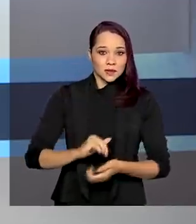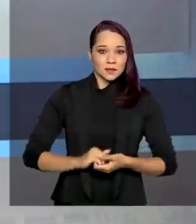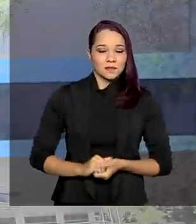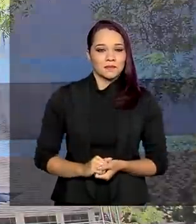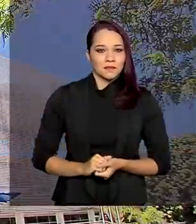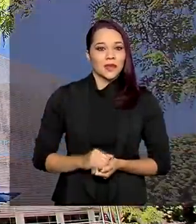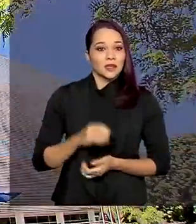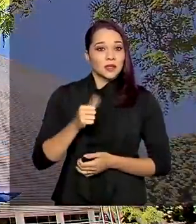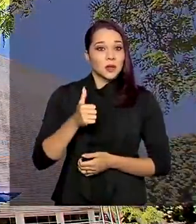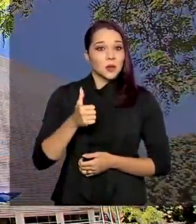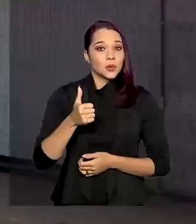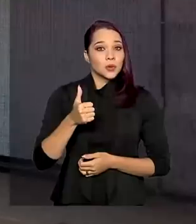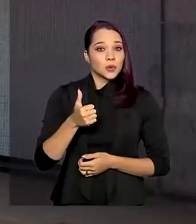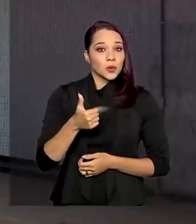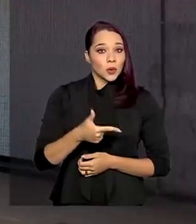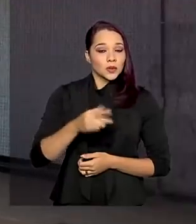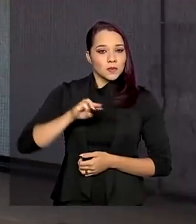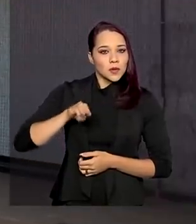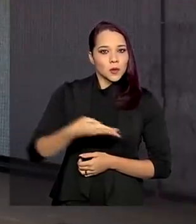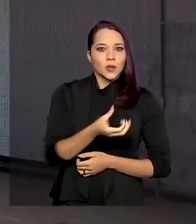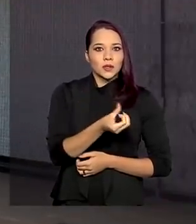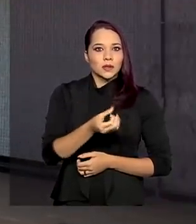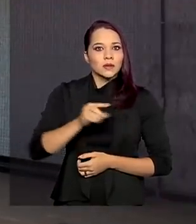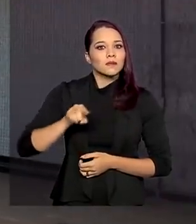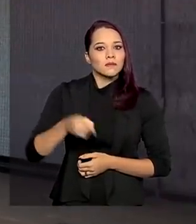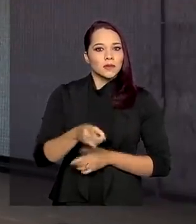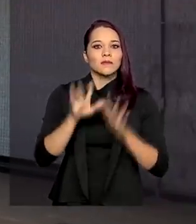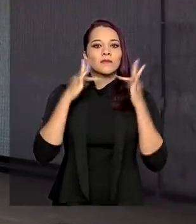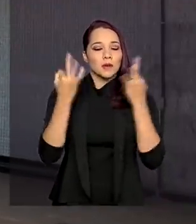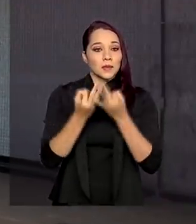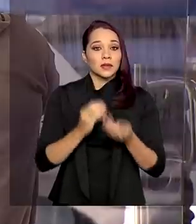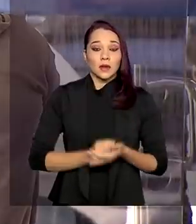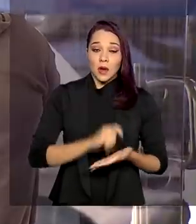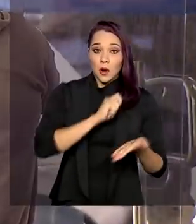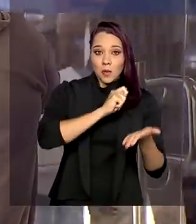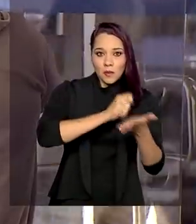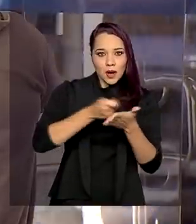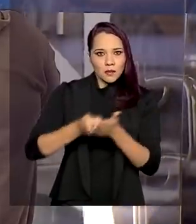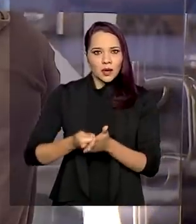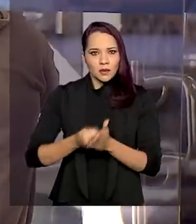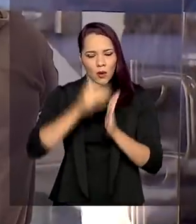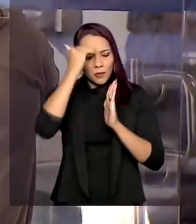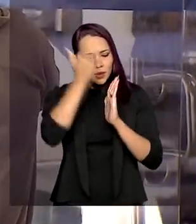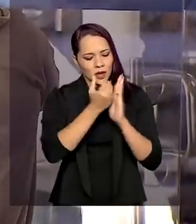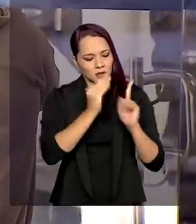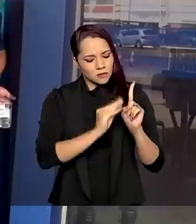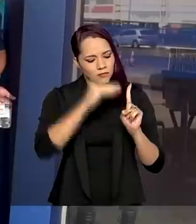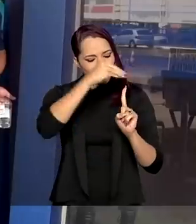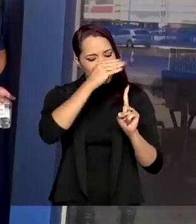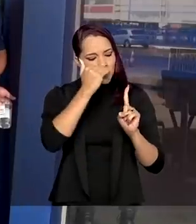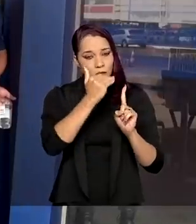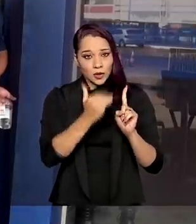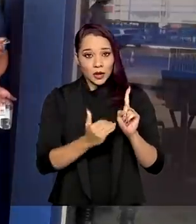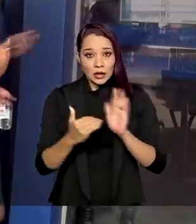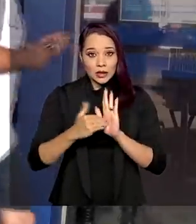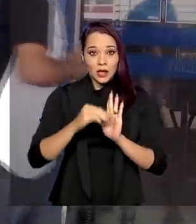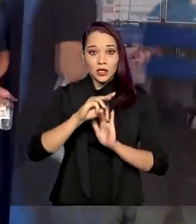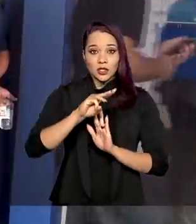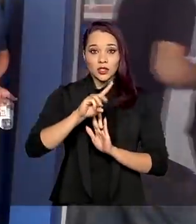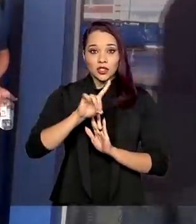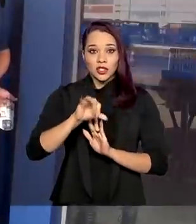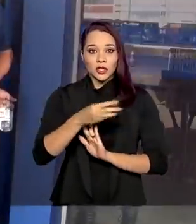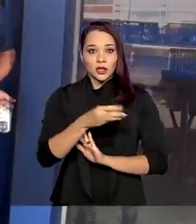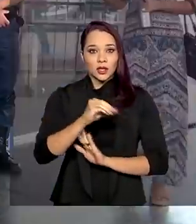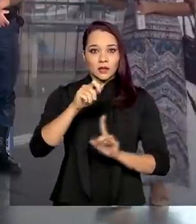São 12 milhões e 600 mil famílias. O pagamento segue o calendário do programa e vai até 30 de setembro.